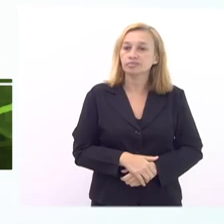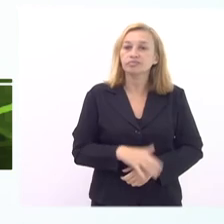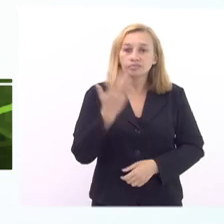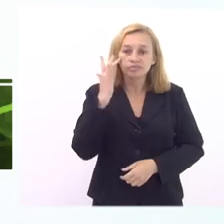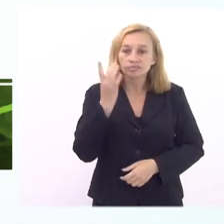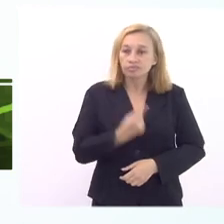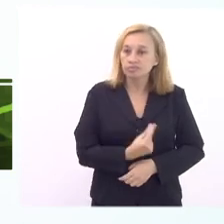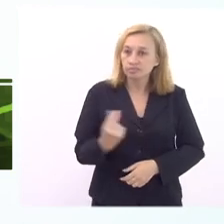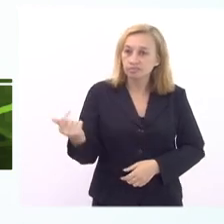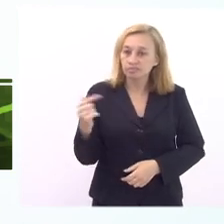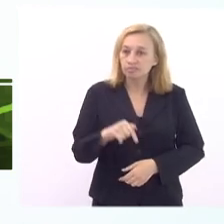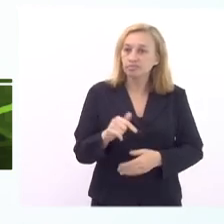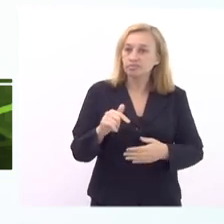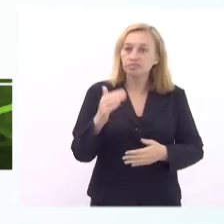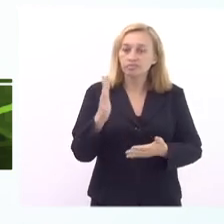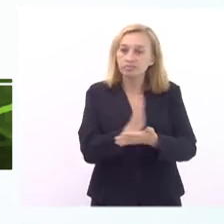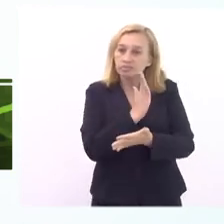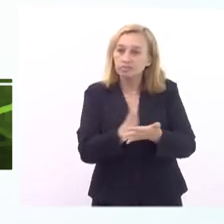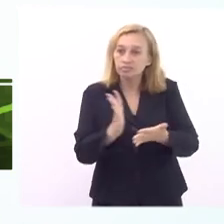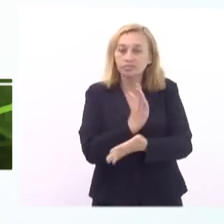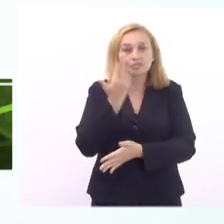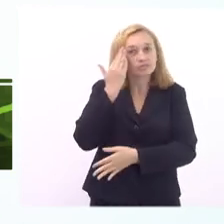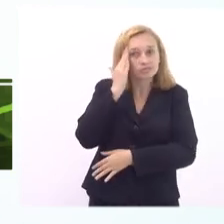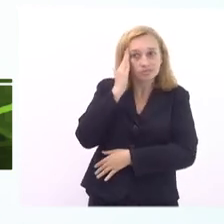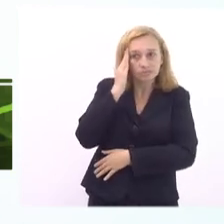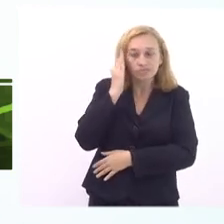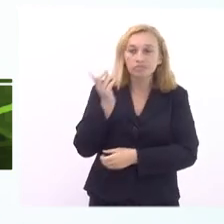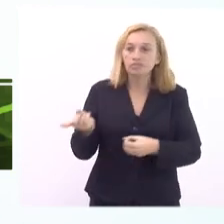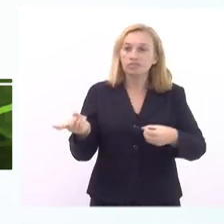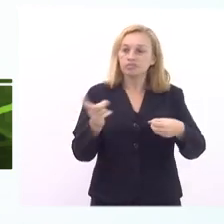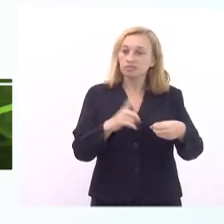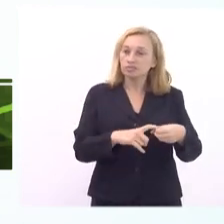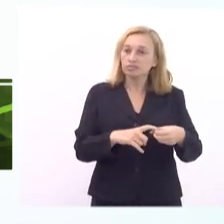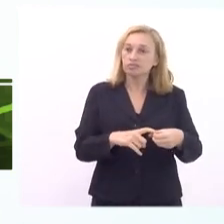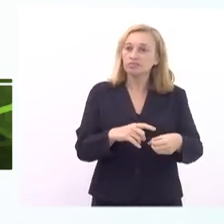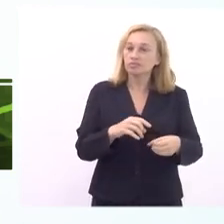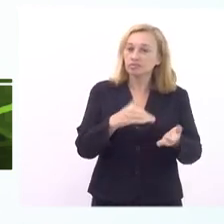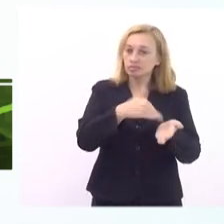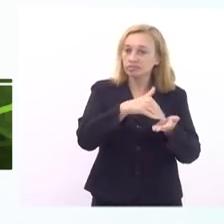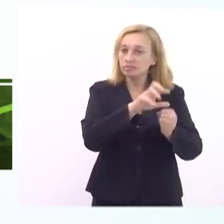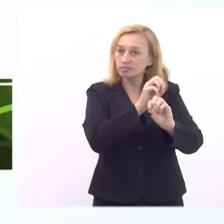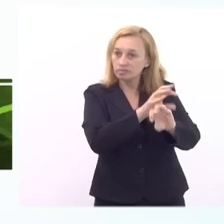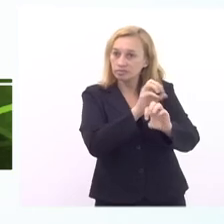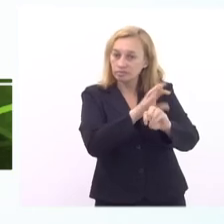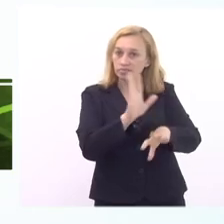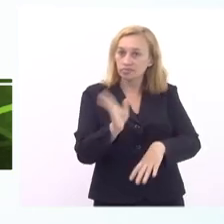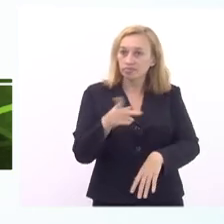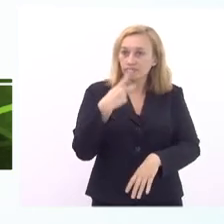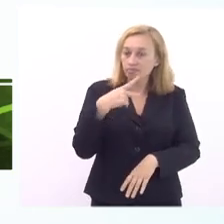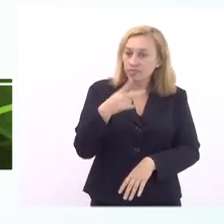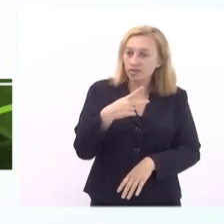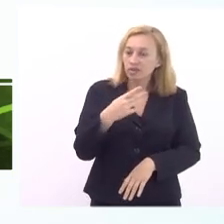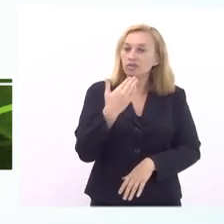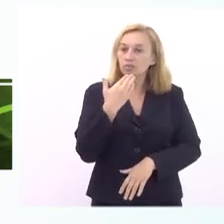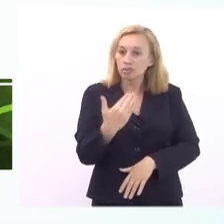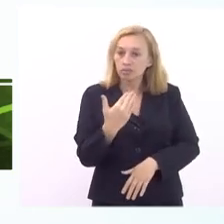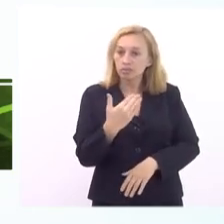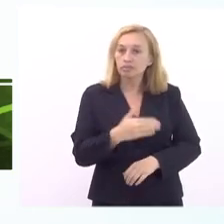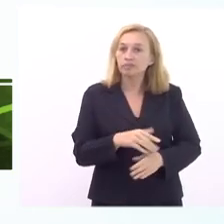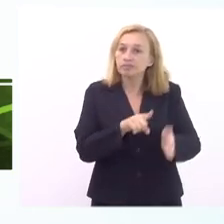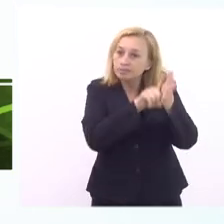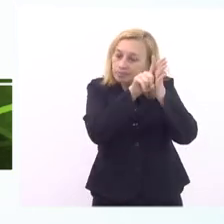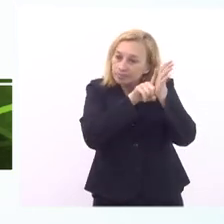que a gente sai daqui com alguns entendimentos alguns retornos que a Seduc já nos trouxe e a gente faz um apelo para que a Seduc